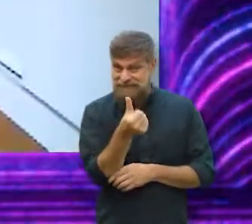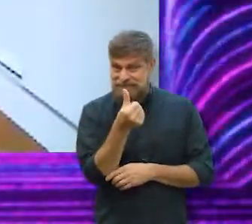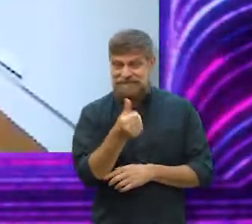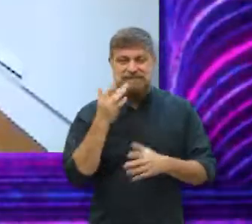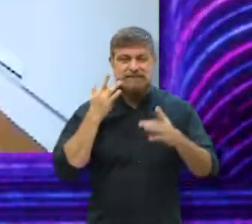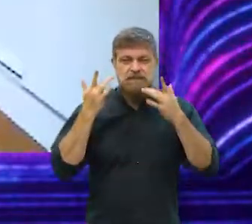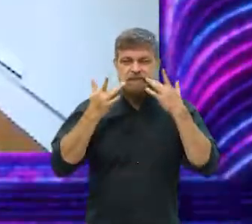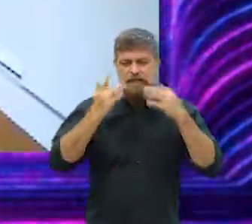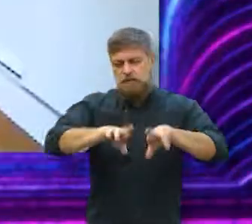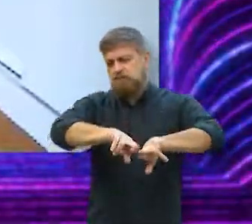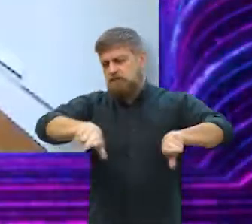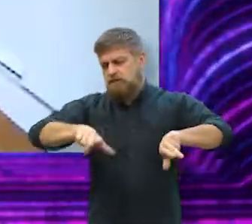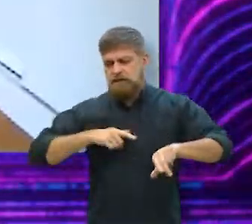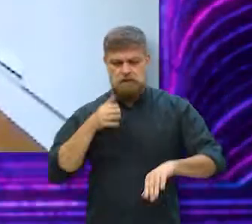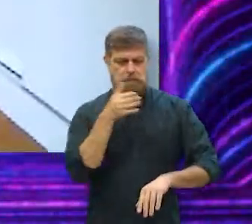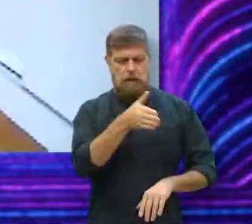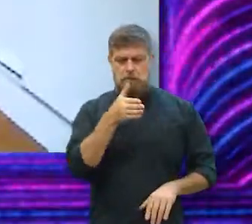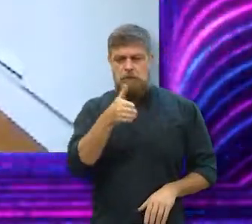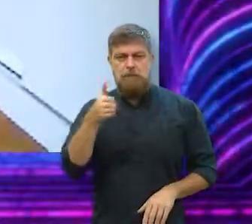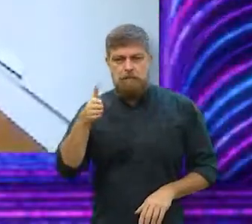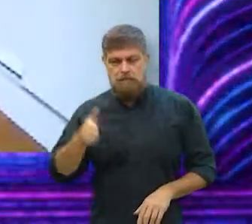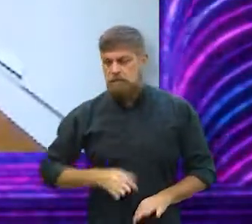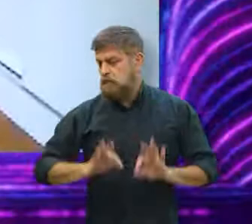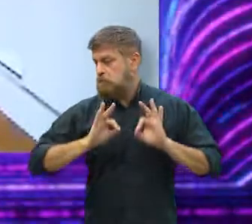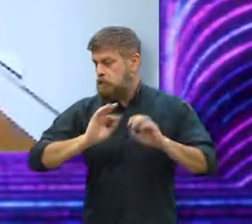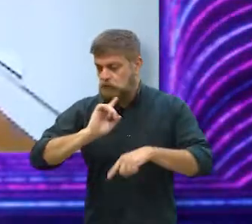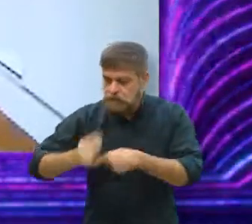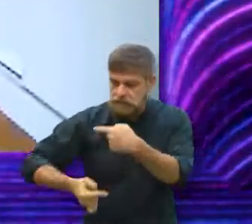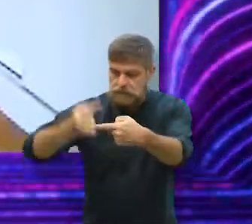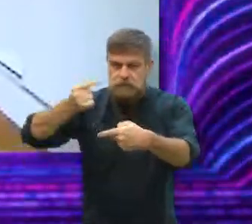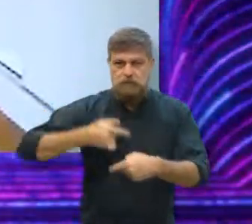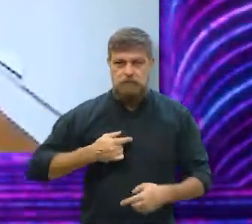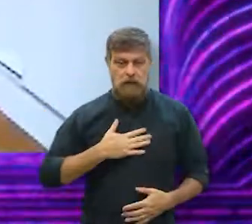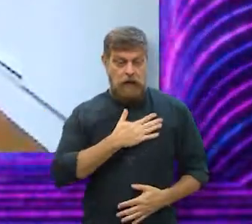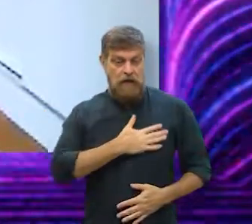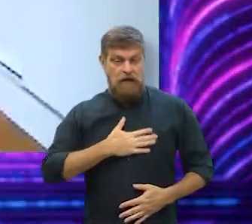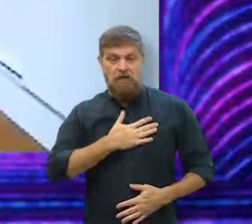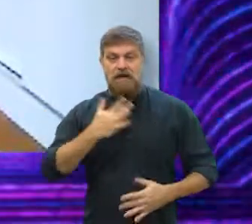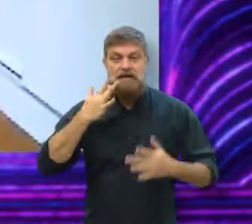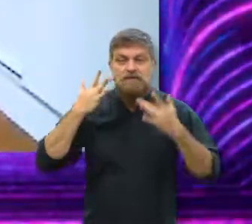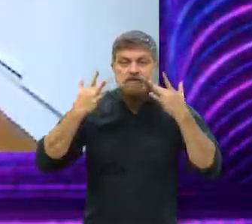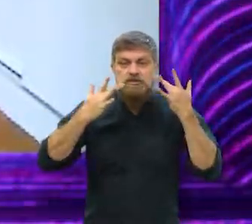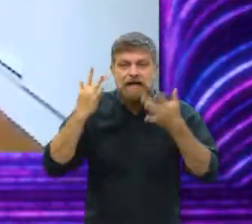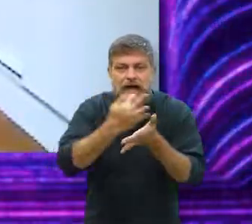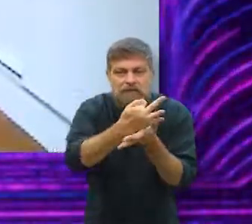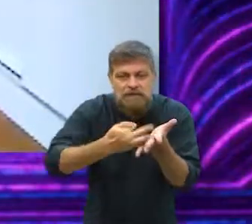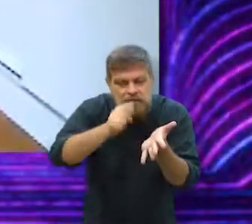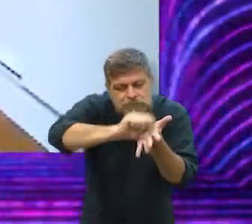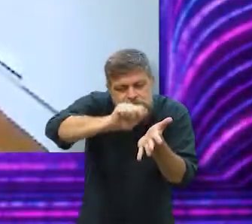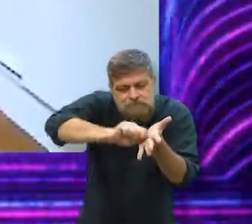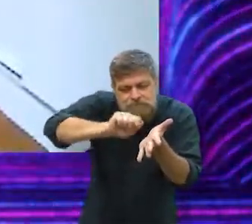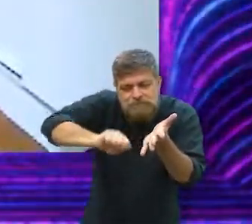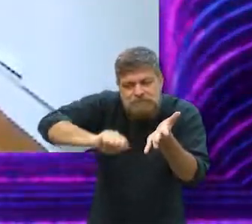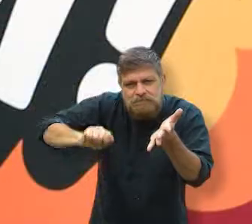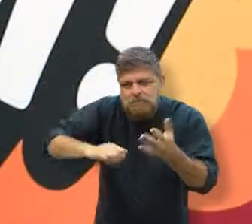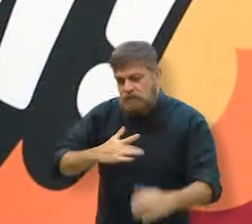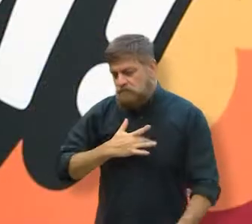sucesso, assim, foi super legal, eu quero continuar escrevendo muito para teatro, porque é uma paixão, assim, sabe?